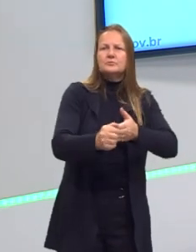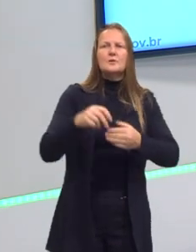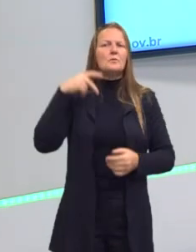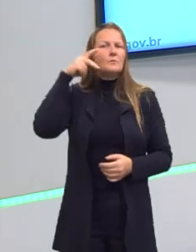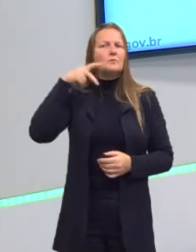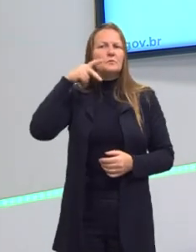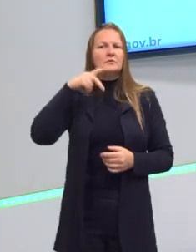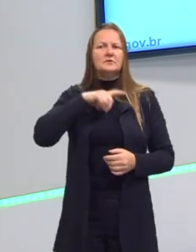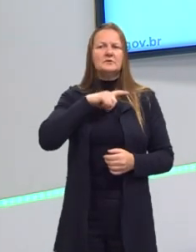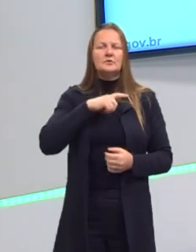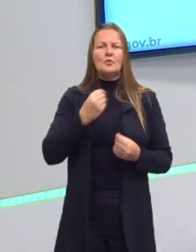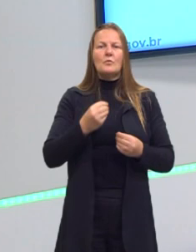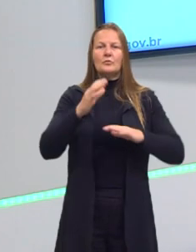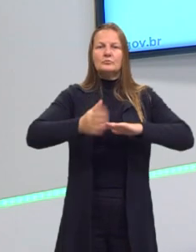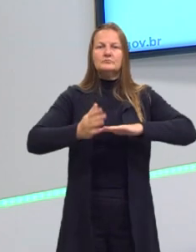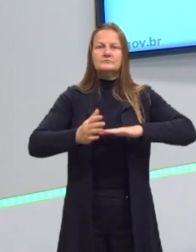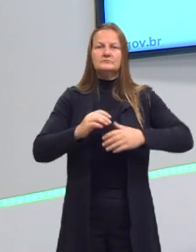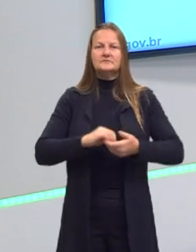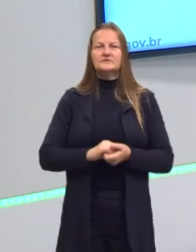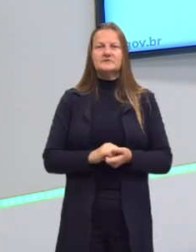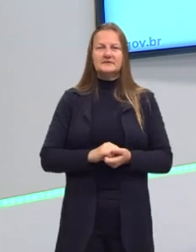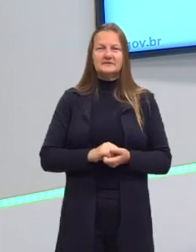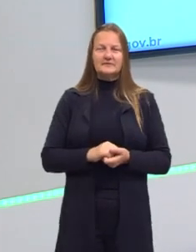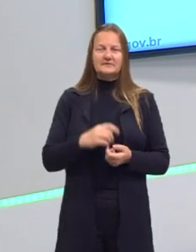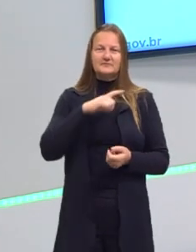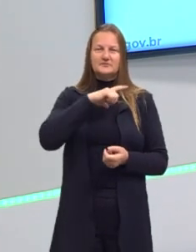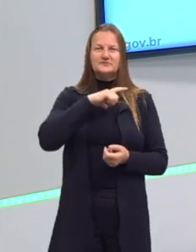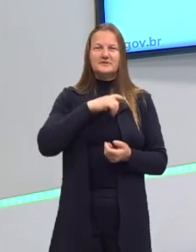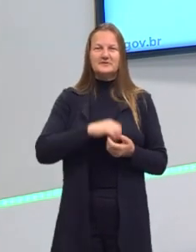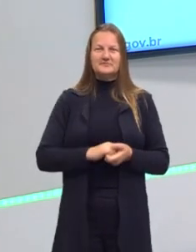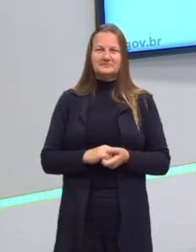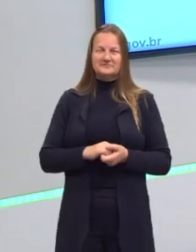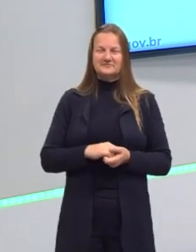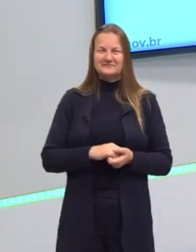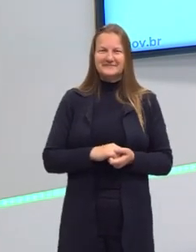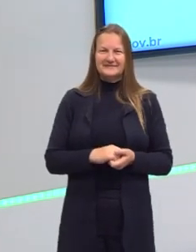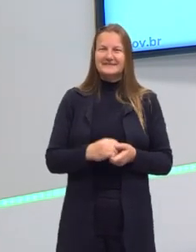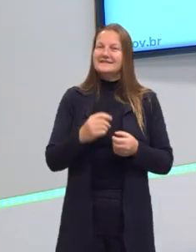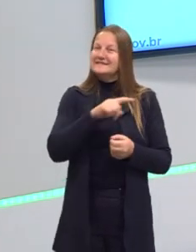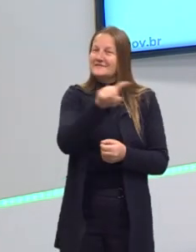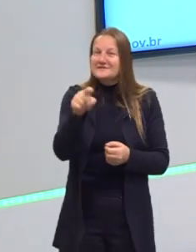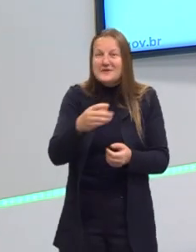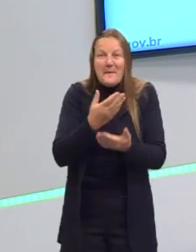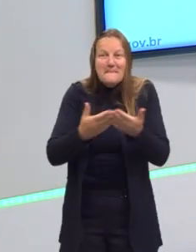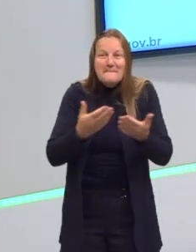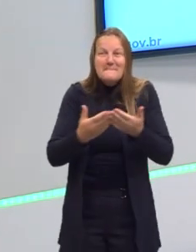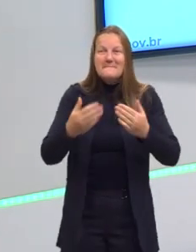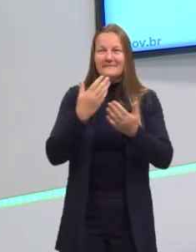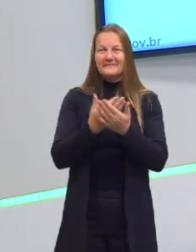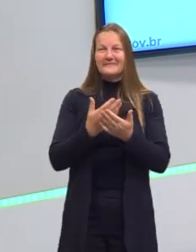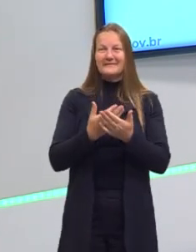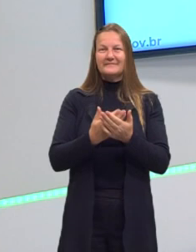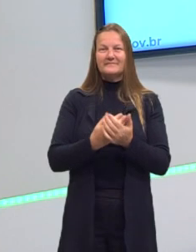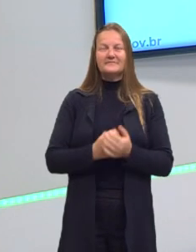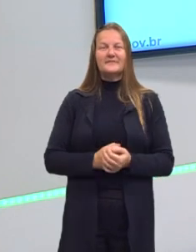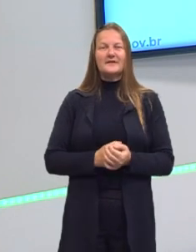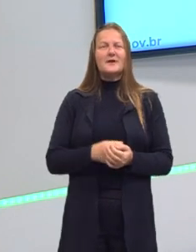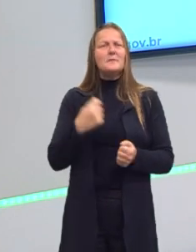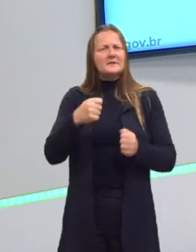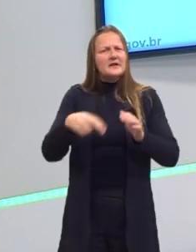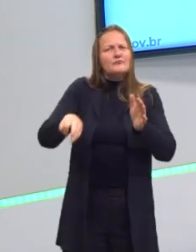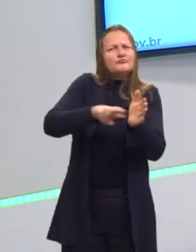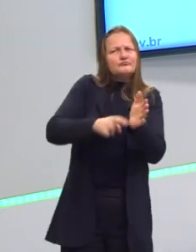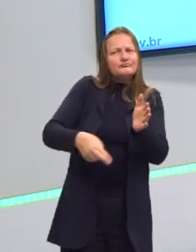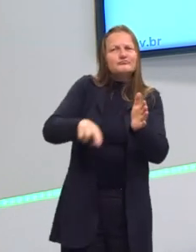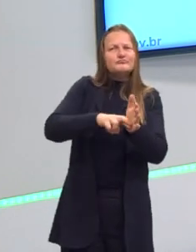na contemporaneidade, que é a nossa aula de hoje. Lembrando que se você não assistiu as aulas anteriores, dá uma revisada